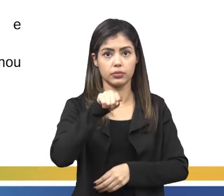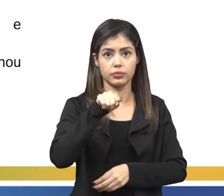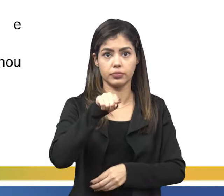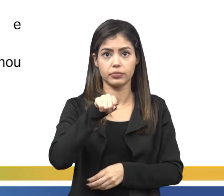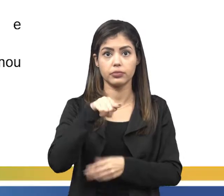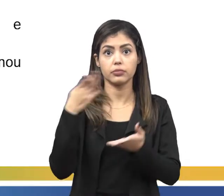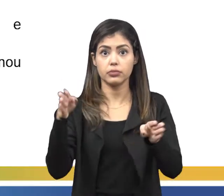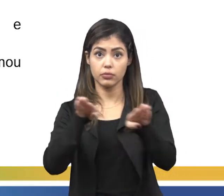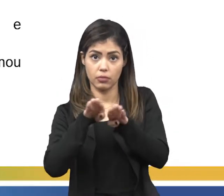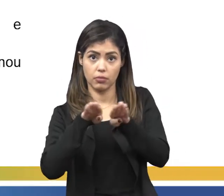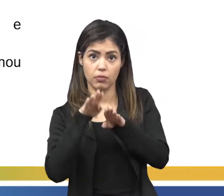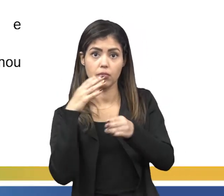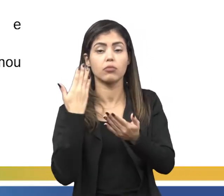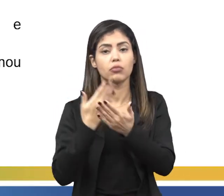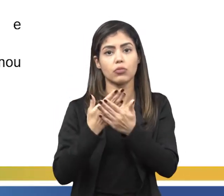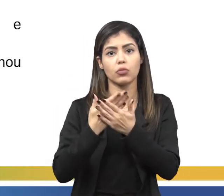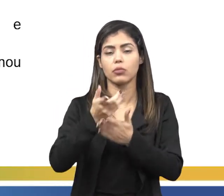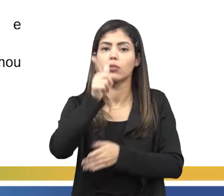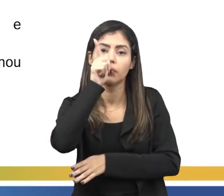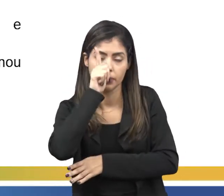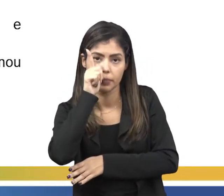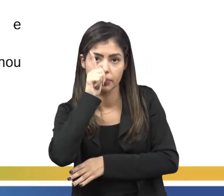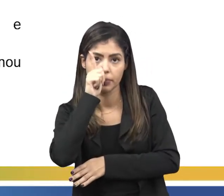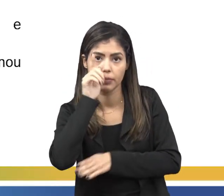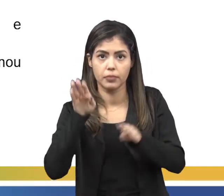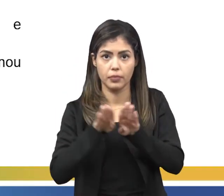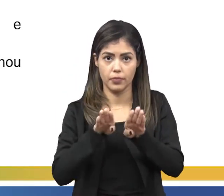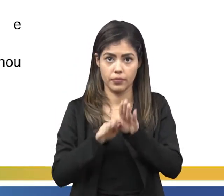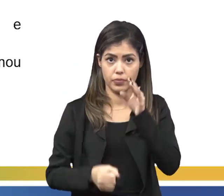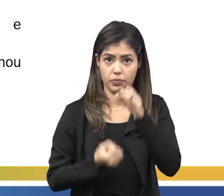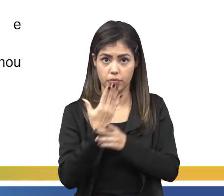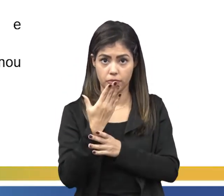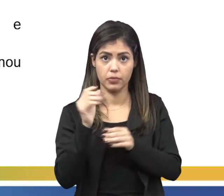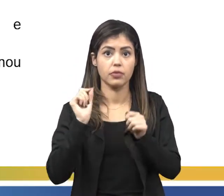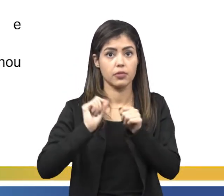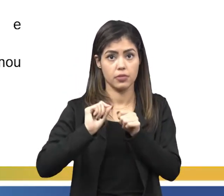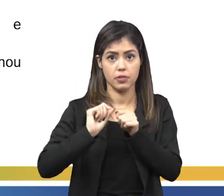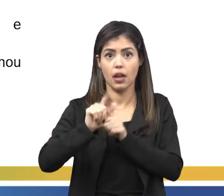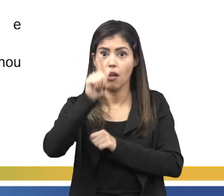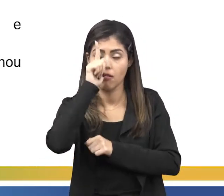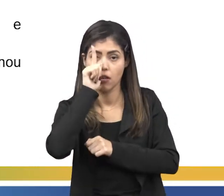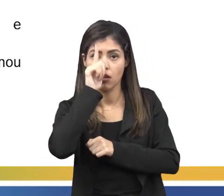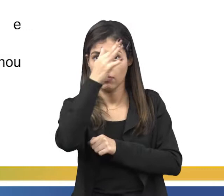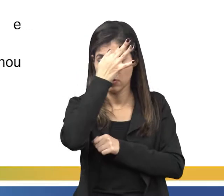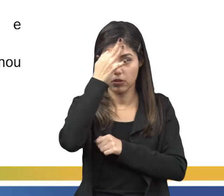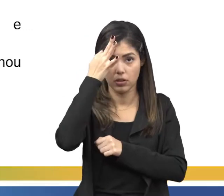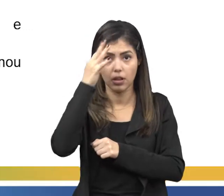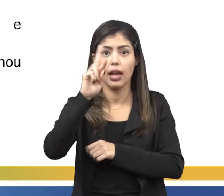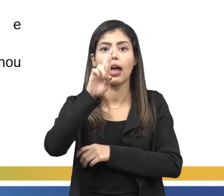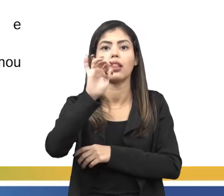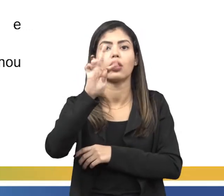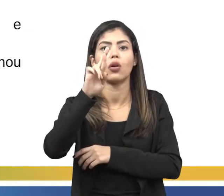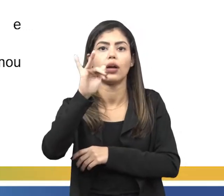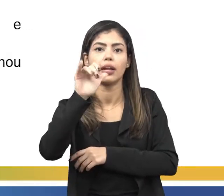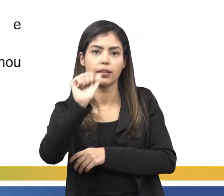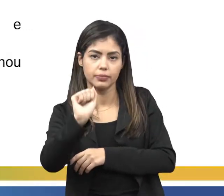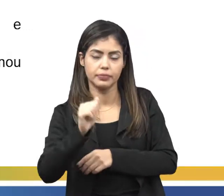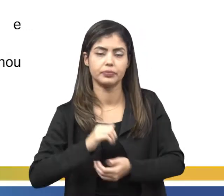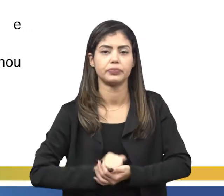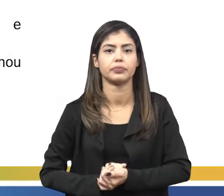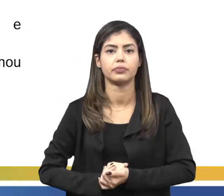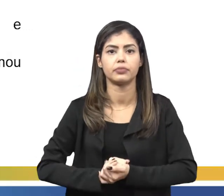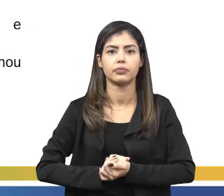também estudou grego e lecionou também grego, filosofia e também retórica. Então, essas